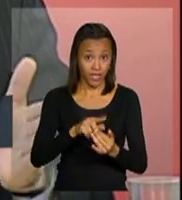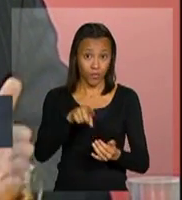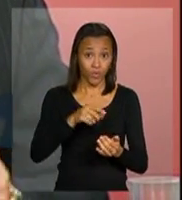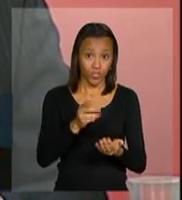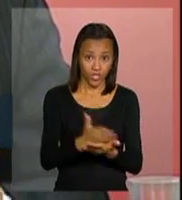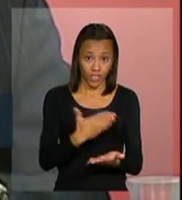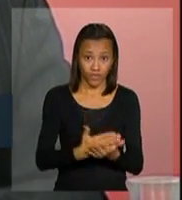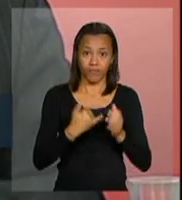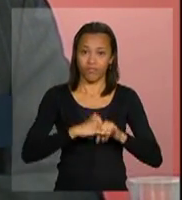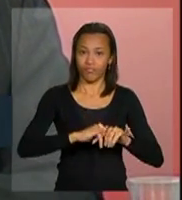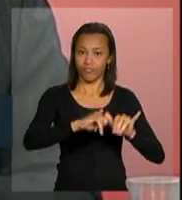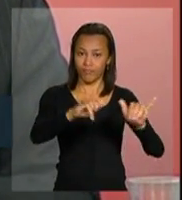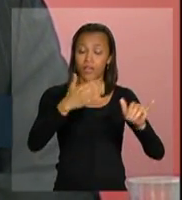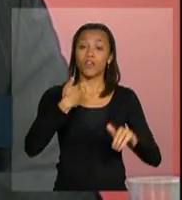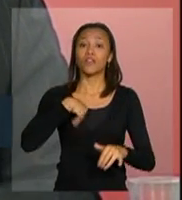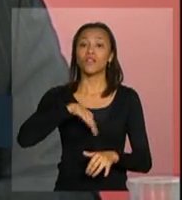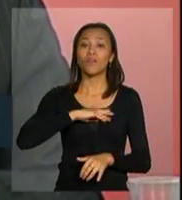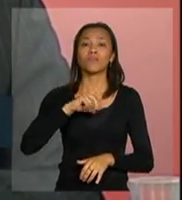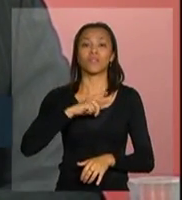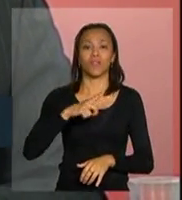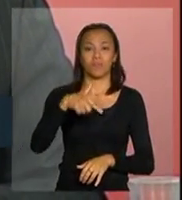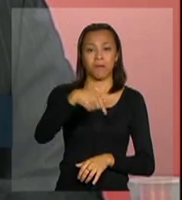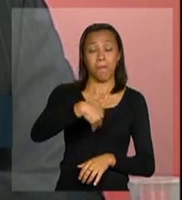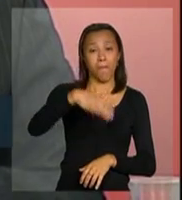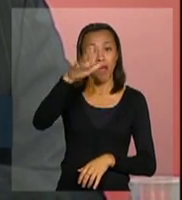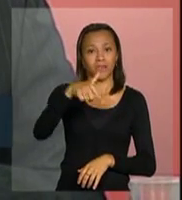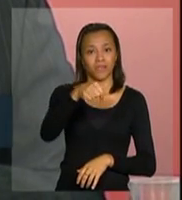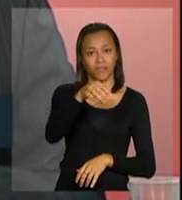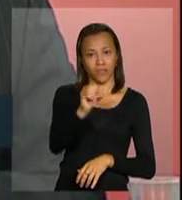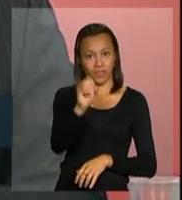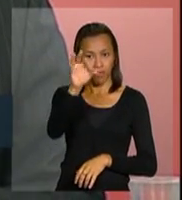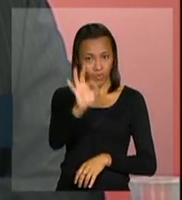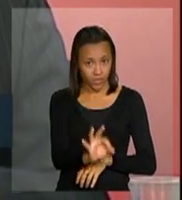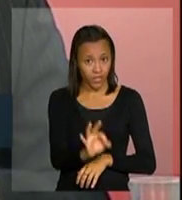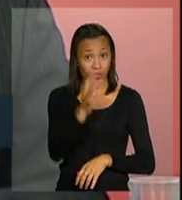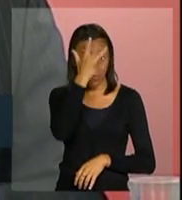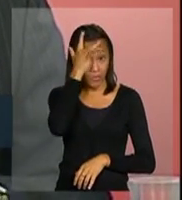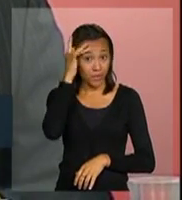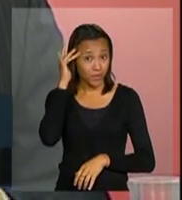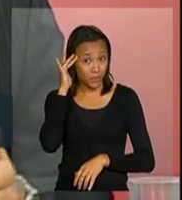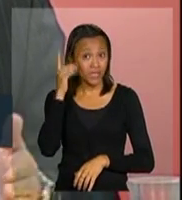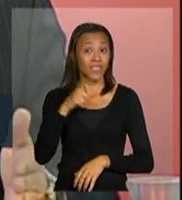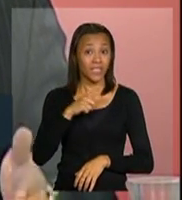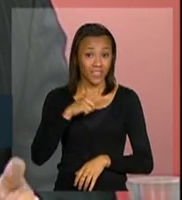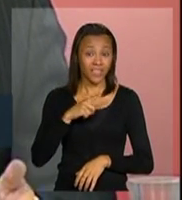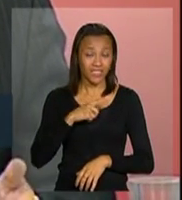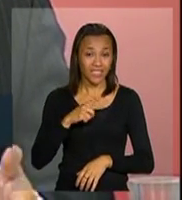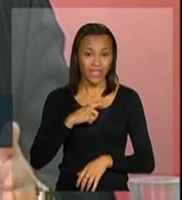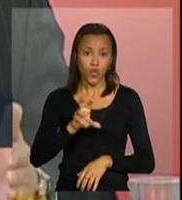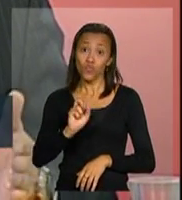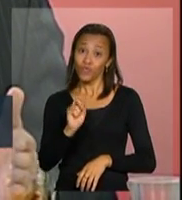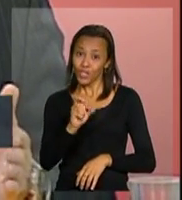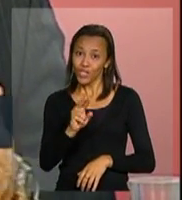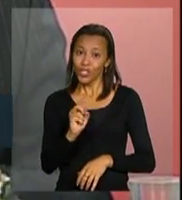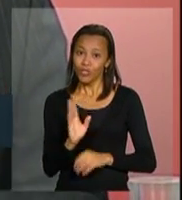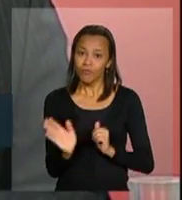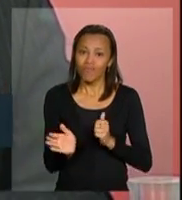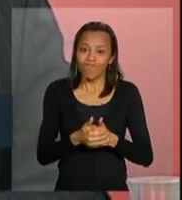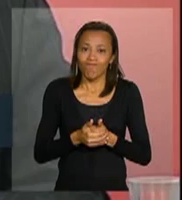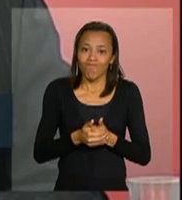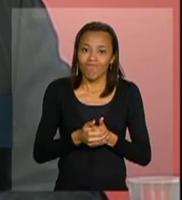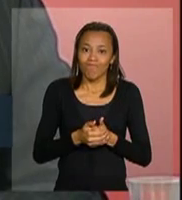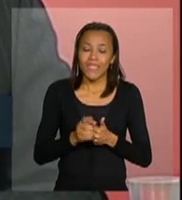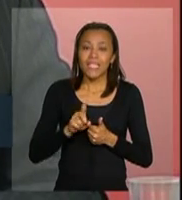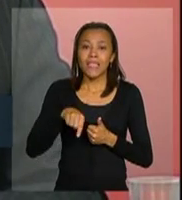que é o dado de termos mais de 70% de pacientes com carga viral negativa com seis